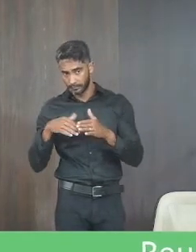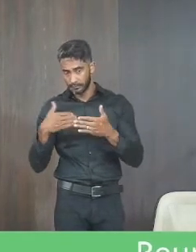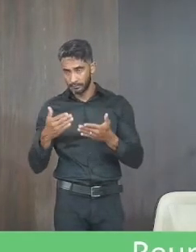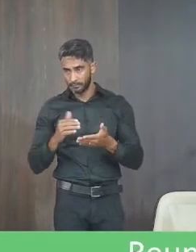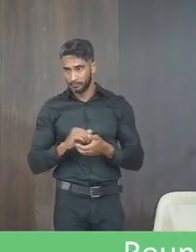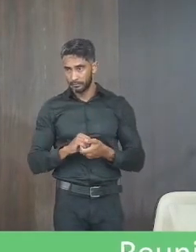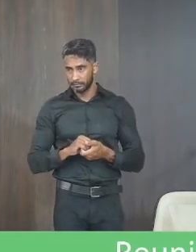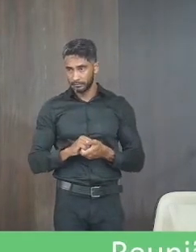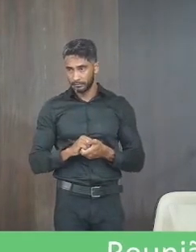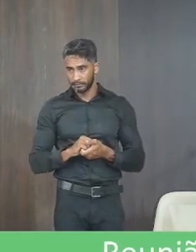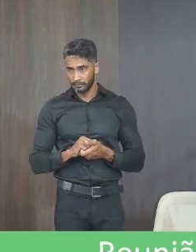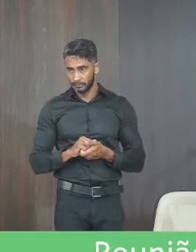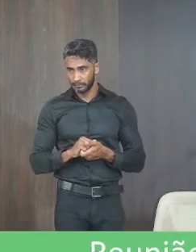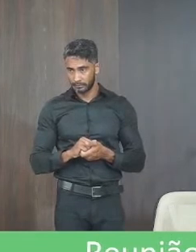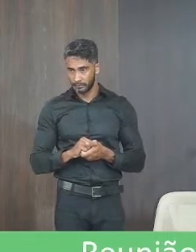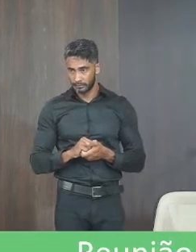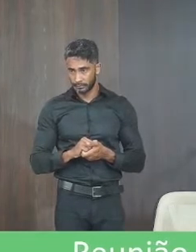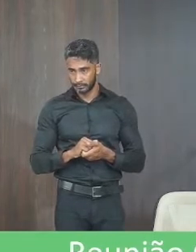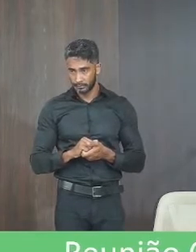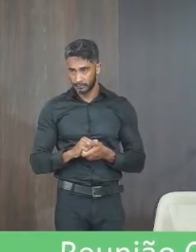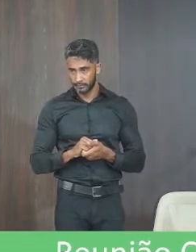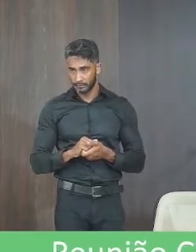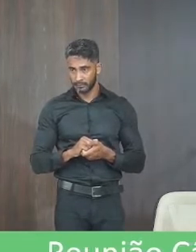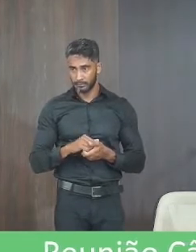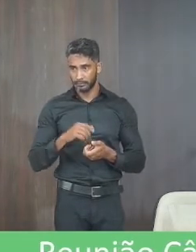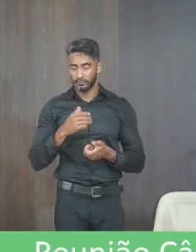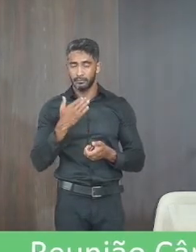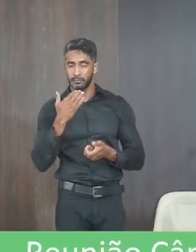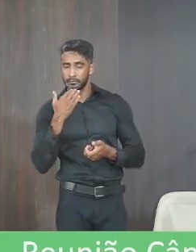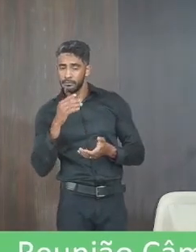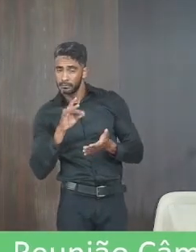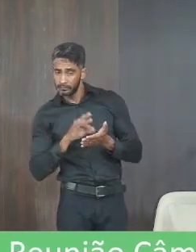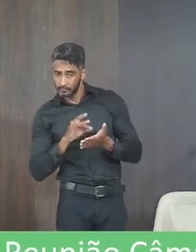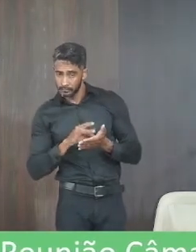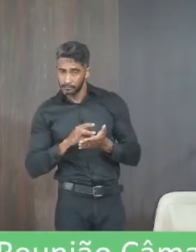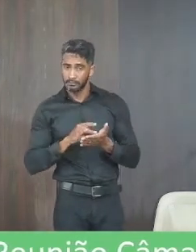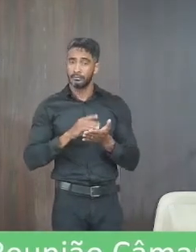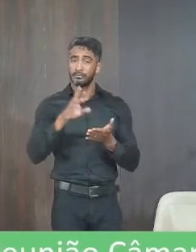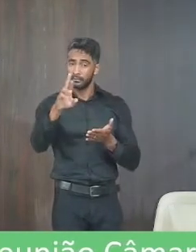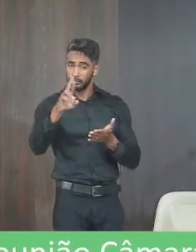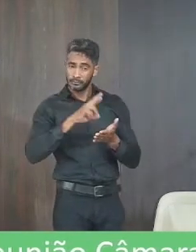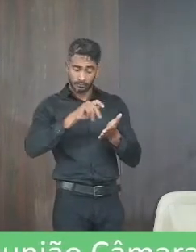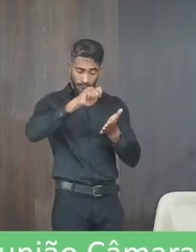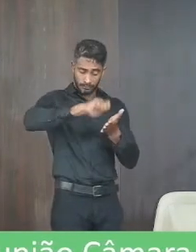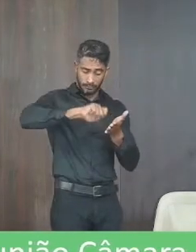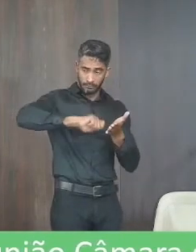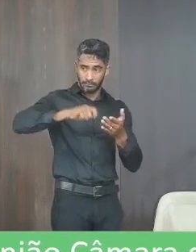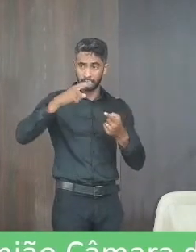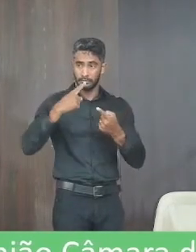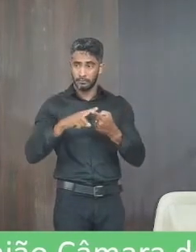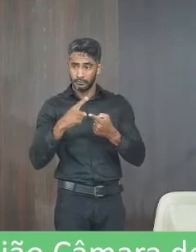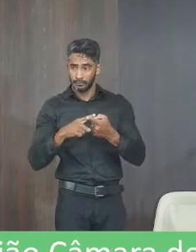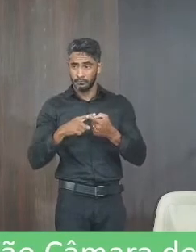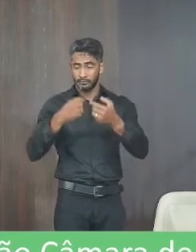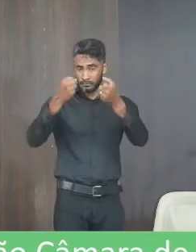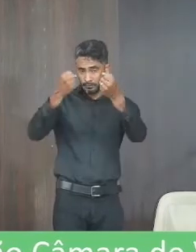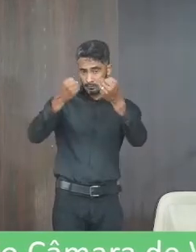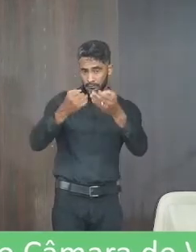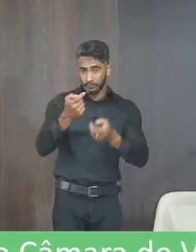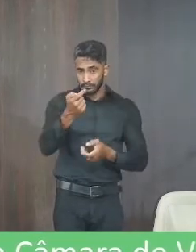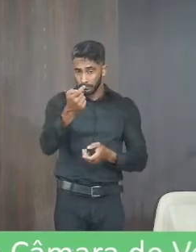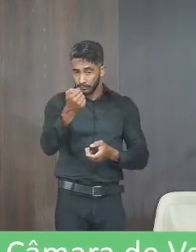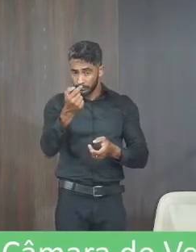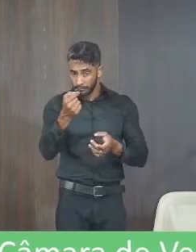isso era resposta por escrito como foi não na verdade nós não pegamos uma resposta por escrito em função de ele nos dizer que já estava